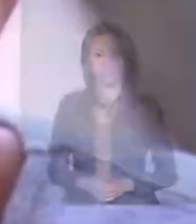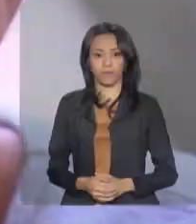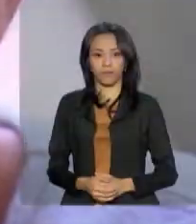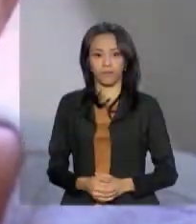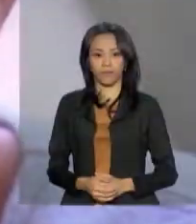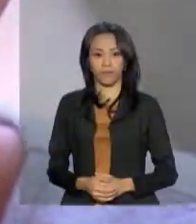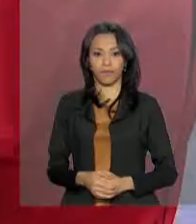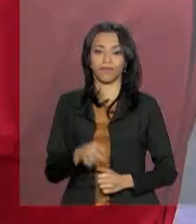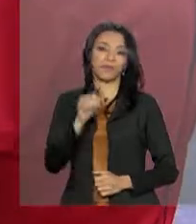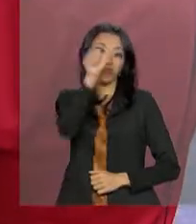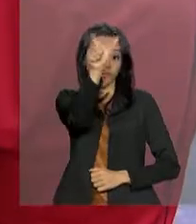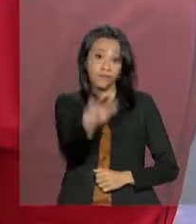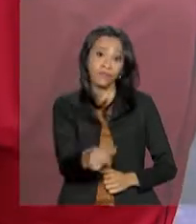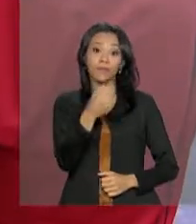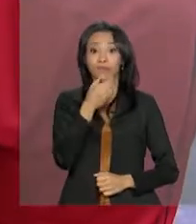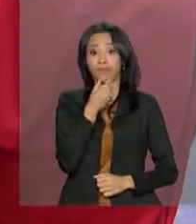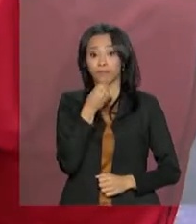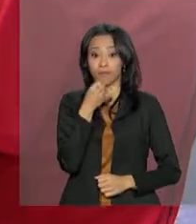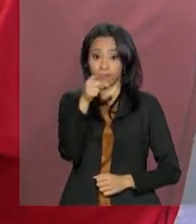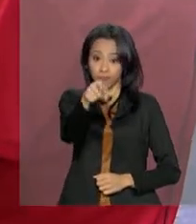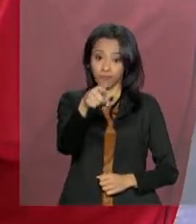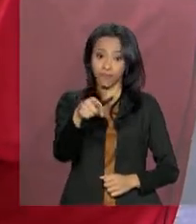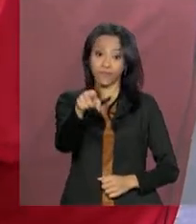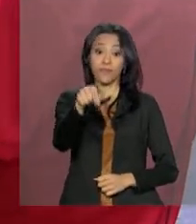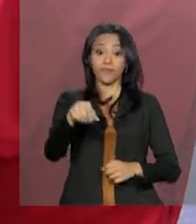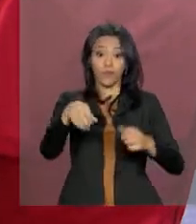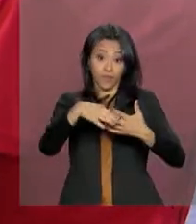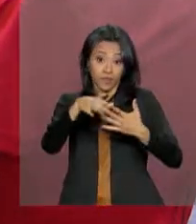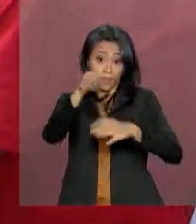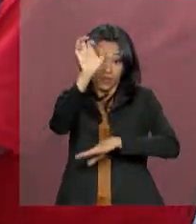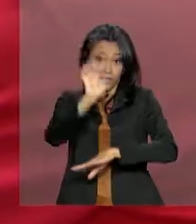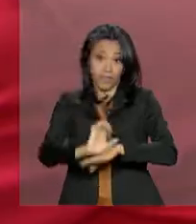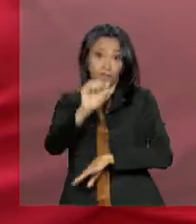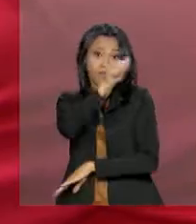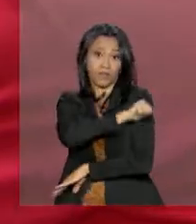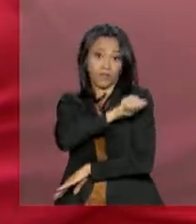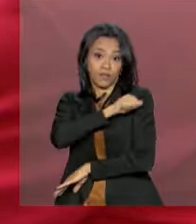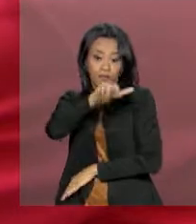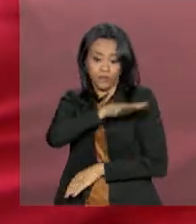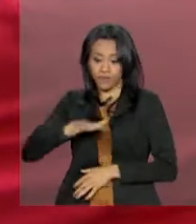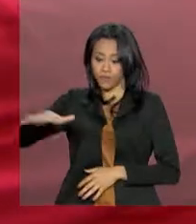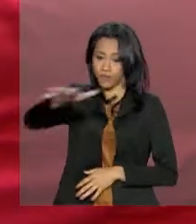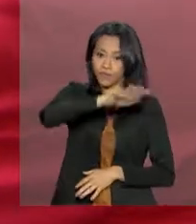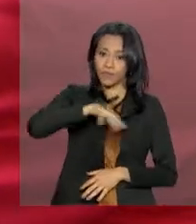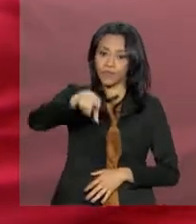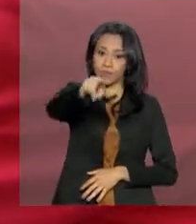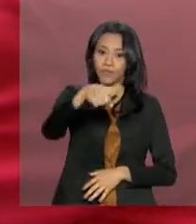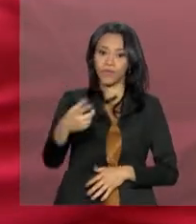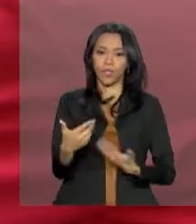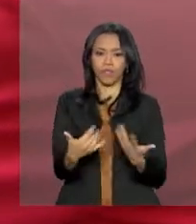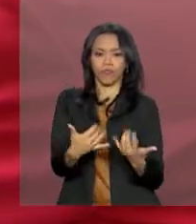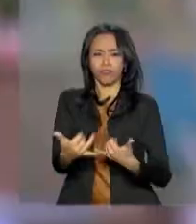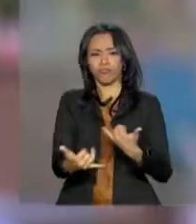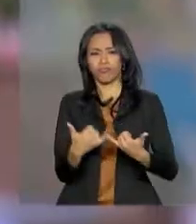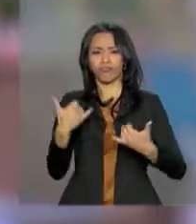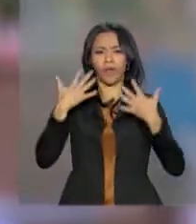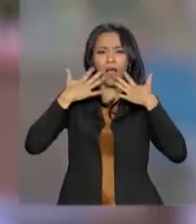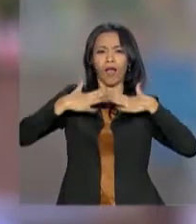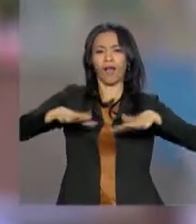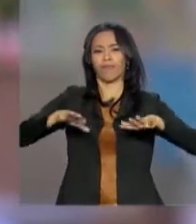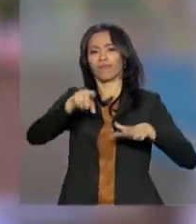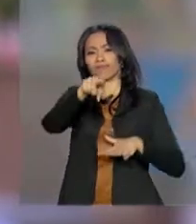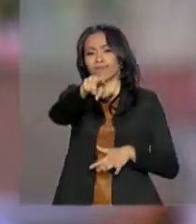Encontramos o José jogando sueca numa praça de Botafogo, bairro da zona sul do Rio de Janeiro, numa quarta-feira à tarde. A